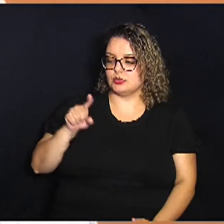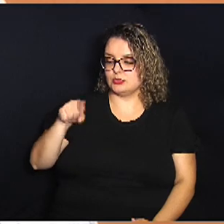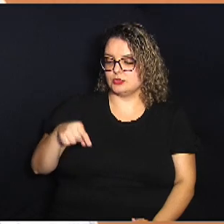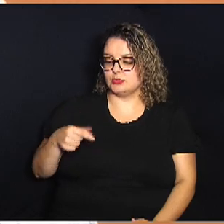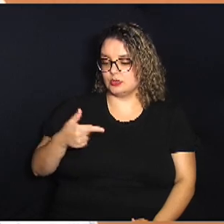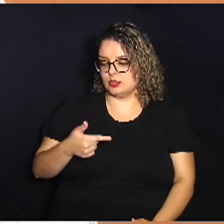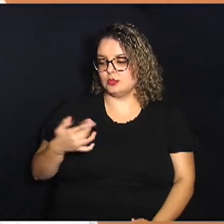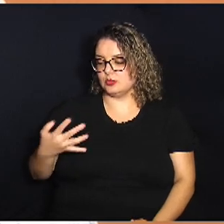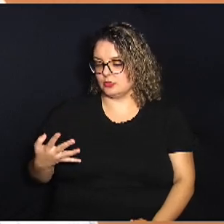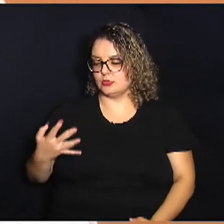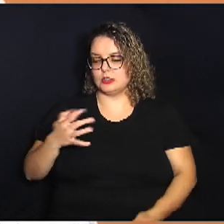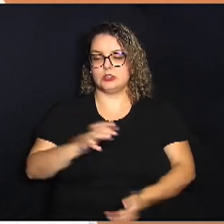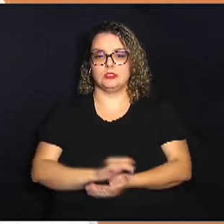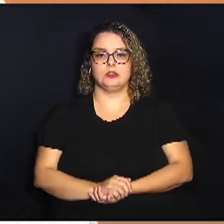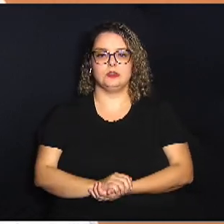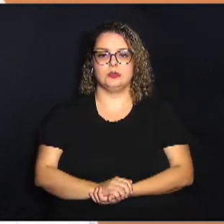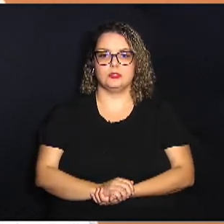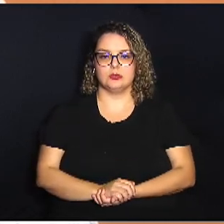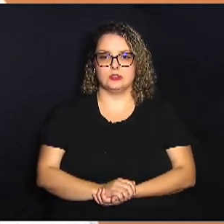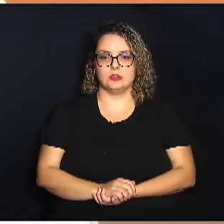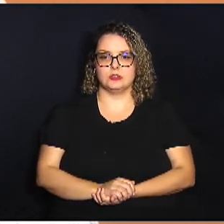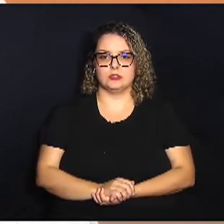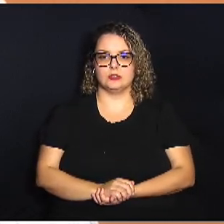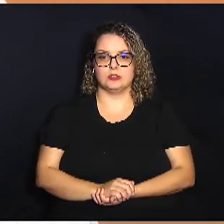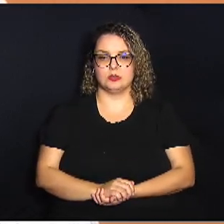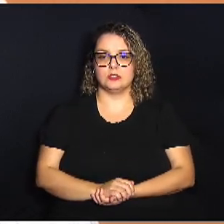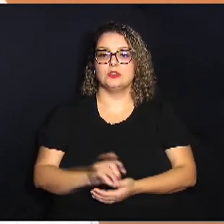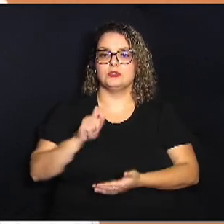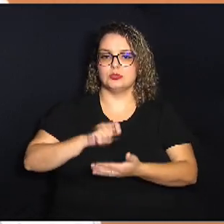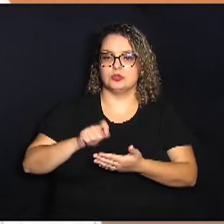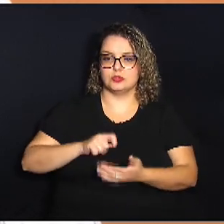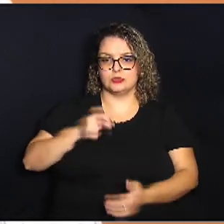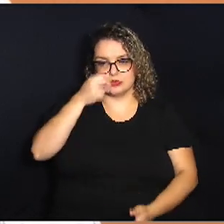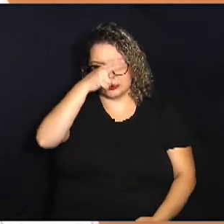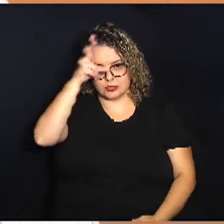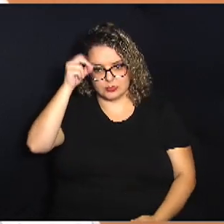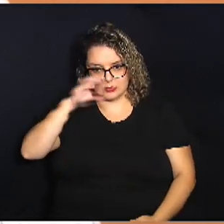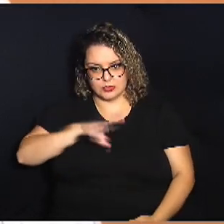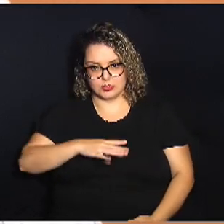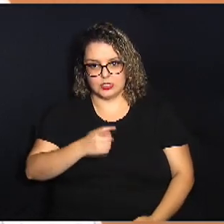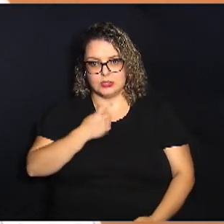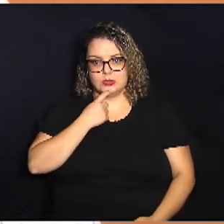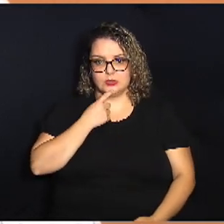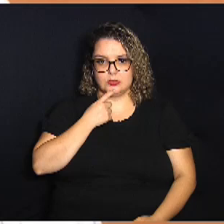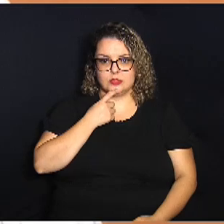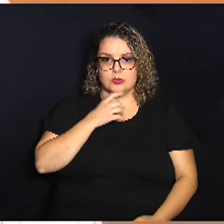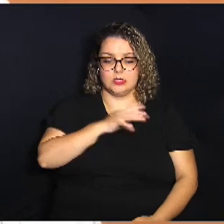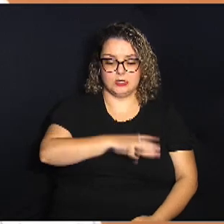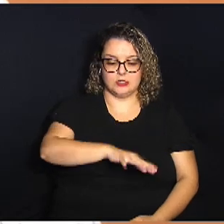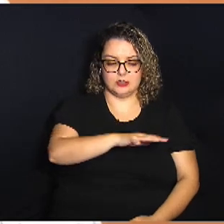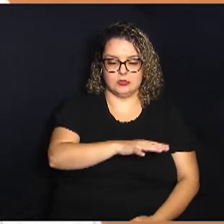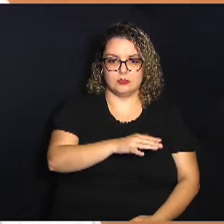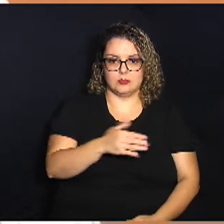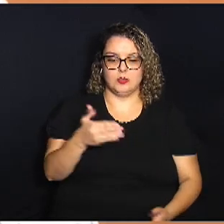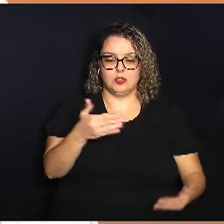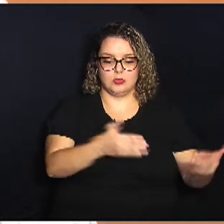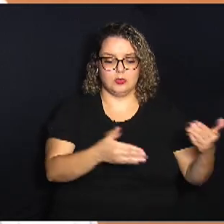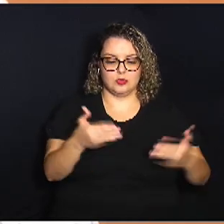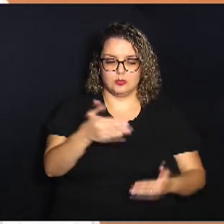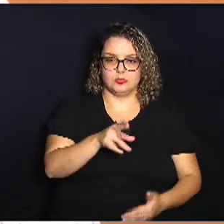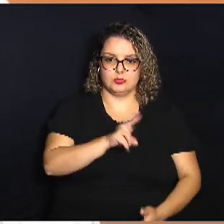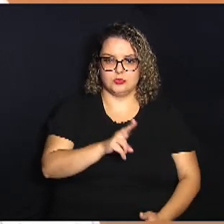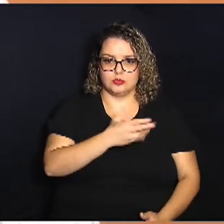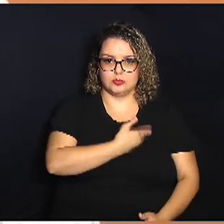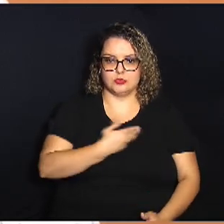processo 240505 de autoridade do prefeito municipal que desincorpora da classe de bens públicos